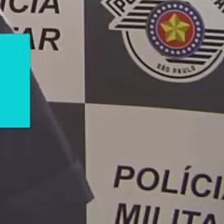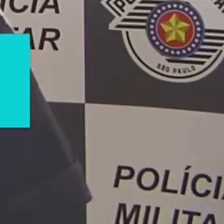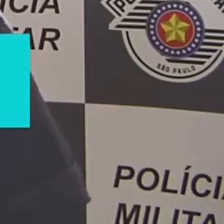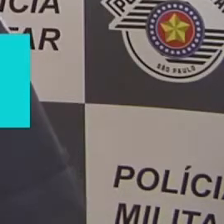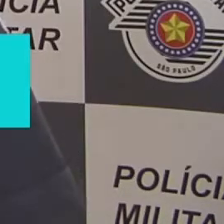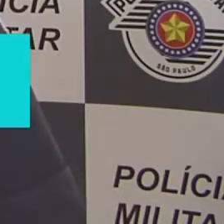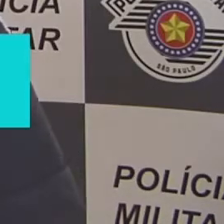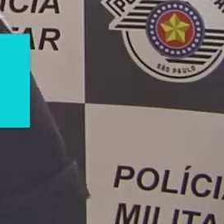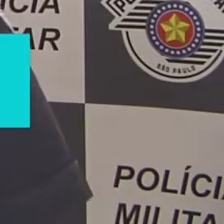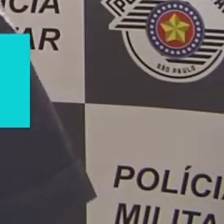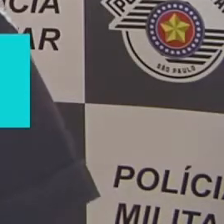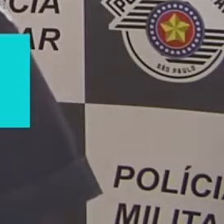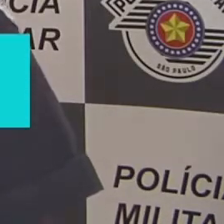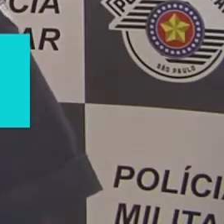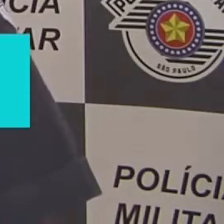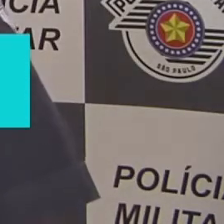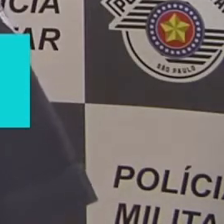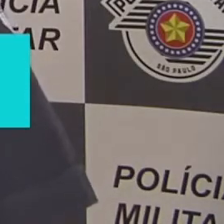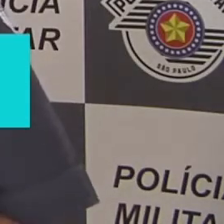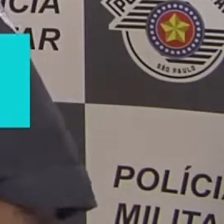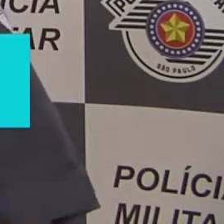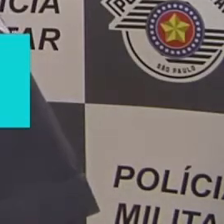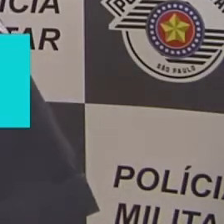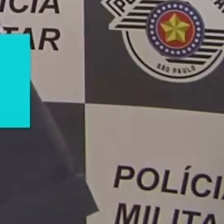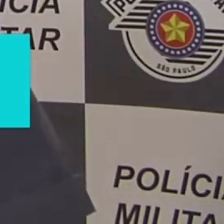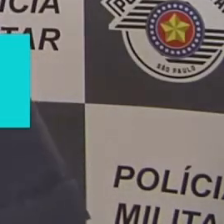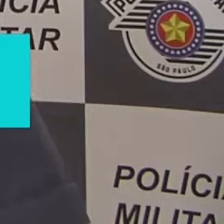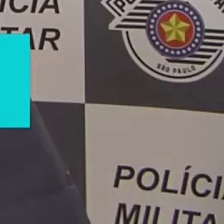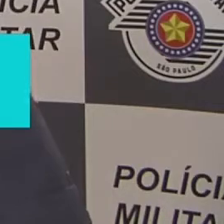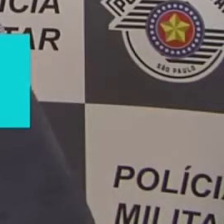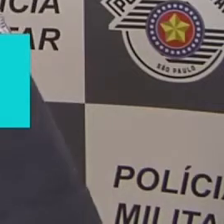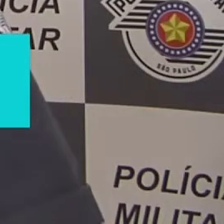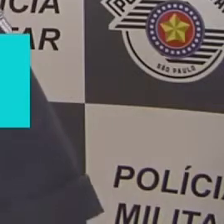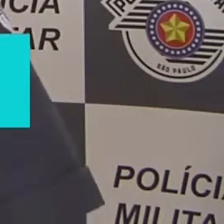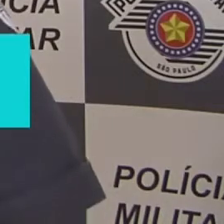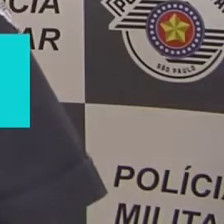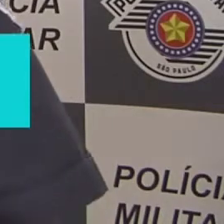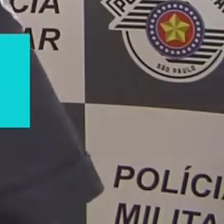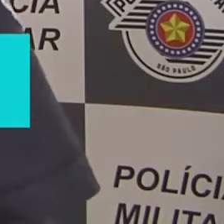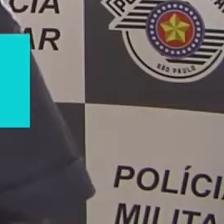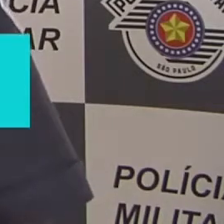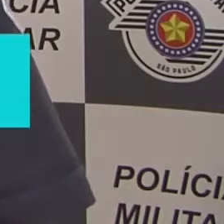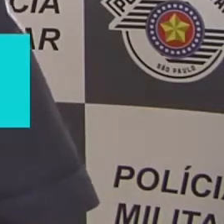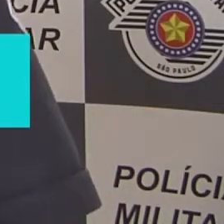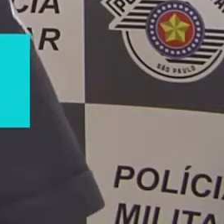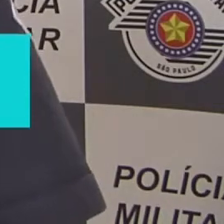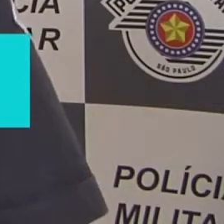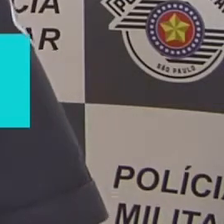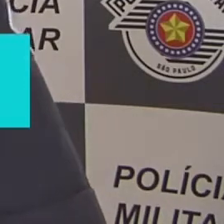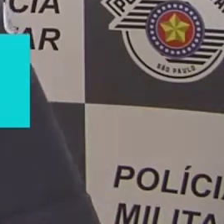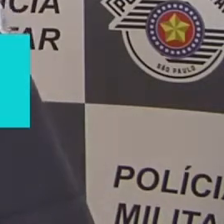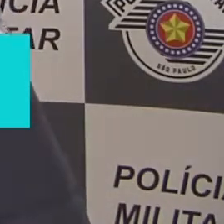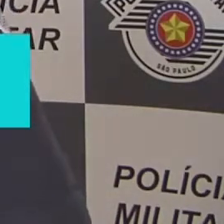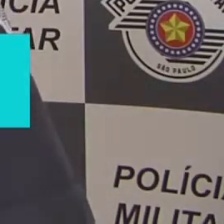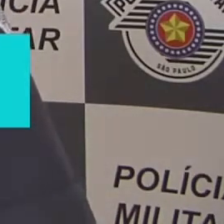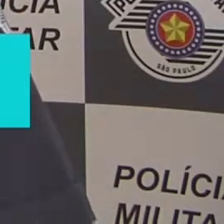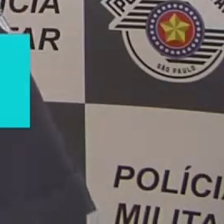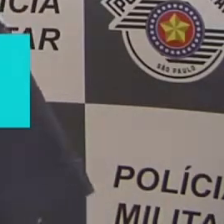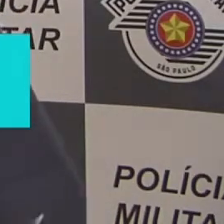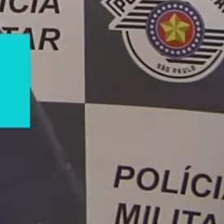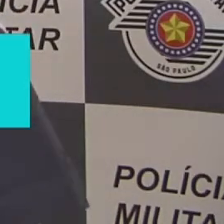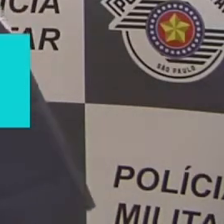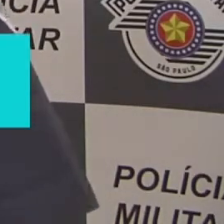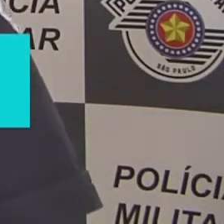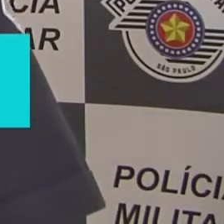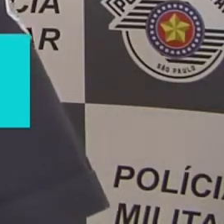que você liga de forma anônima não é identificado. A sua informação é